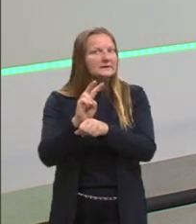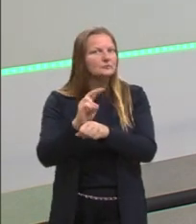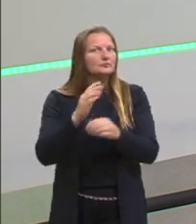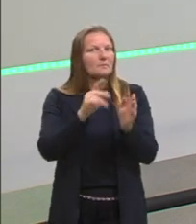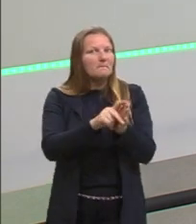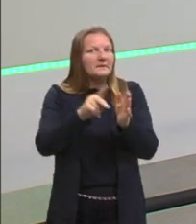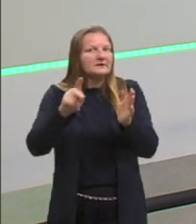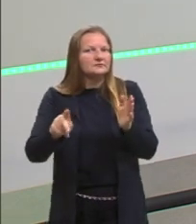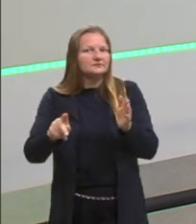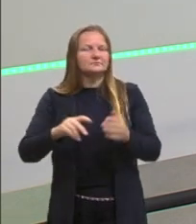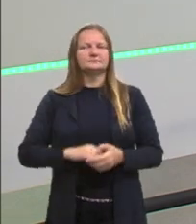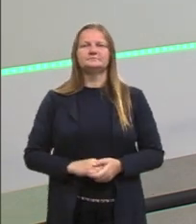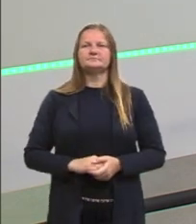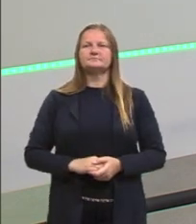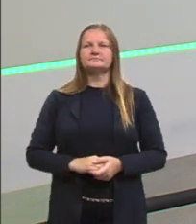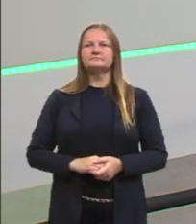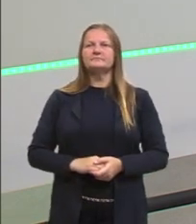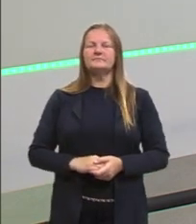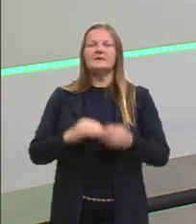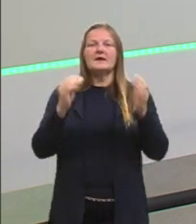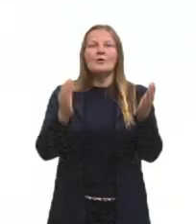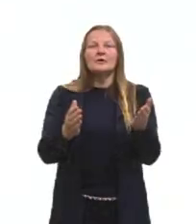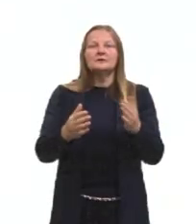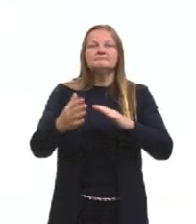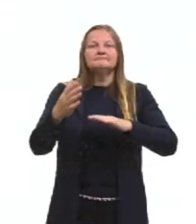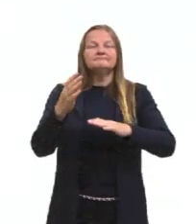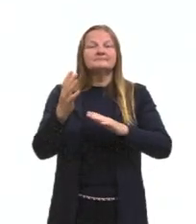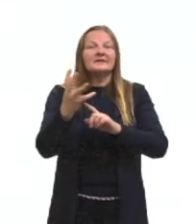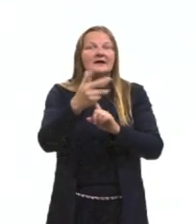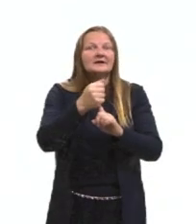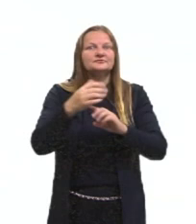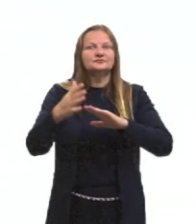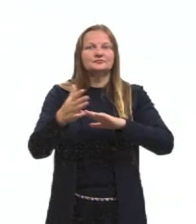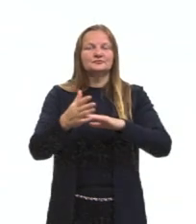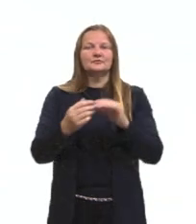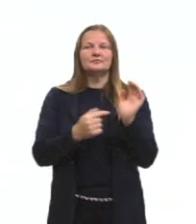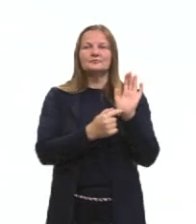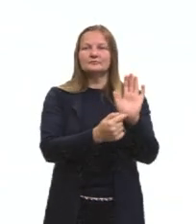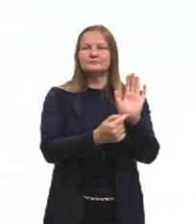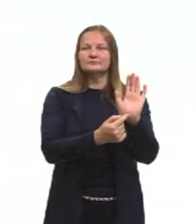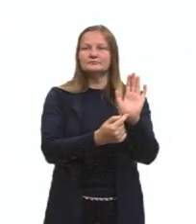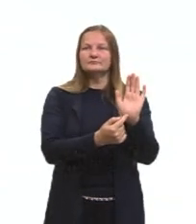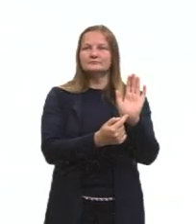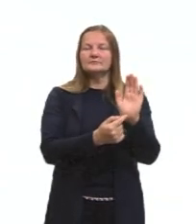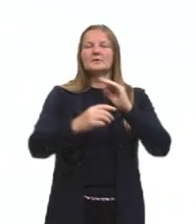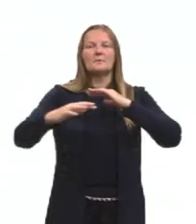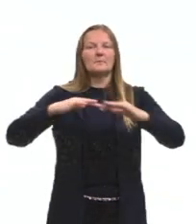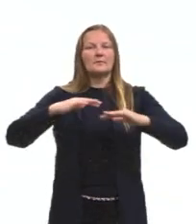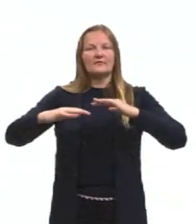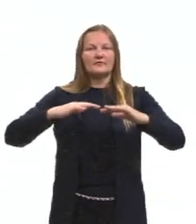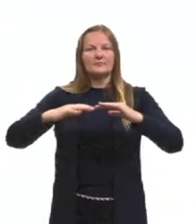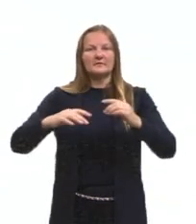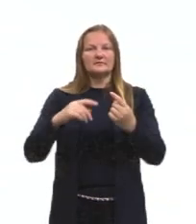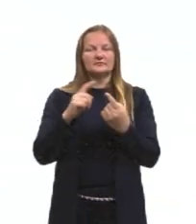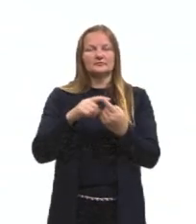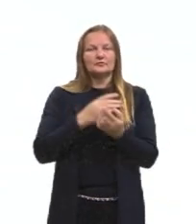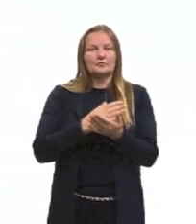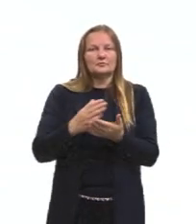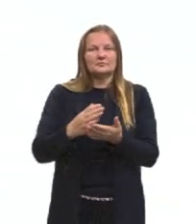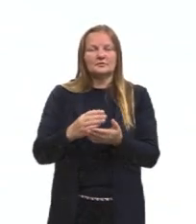E, assim, para a gente entrar aqui na arte contemporânea, nós falamos de dois movimentos, né, de início.